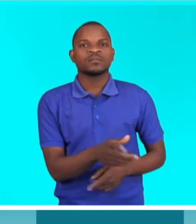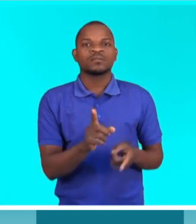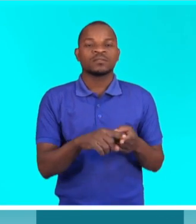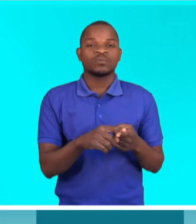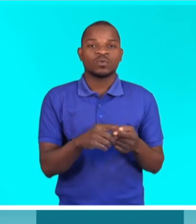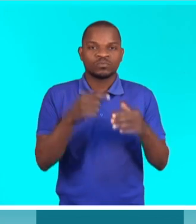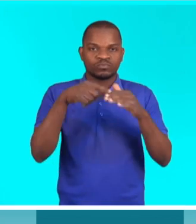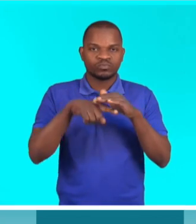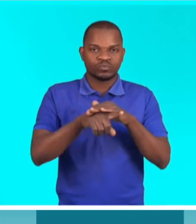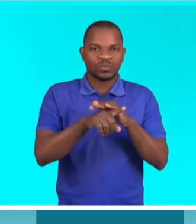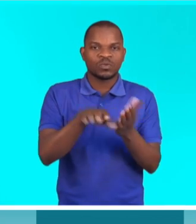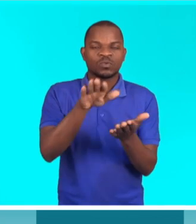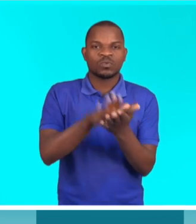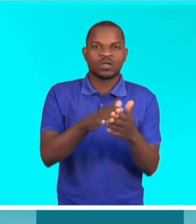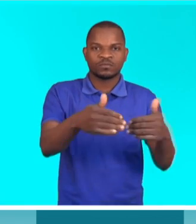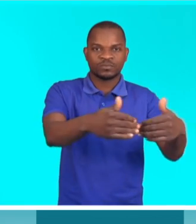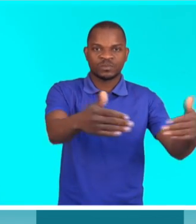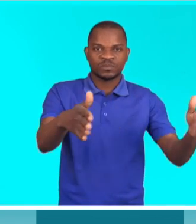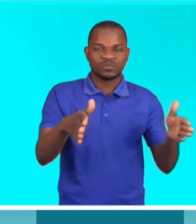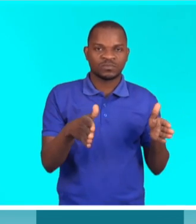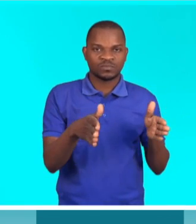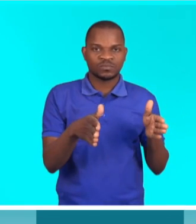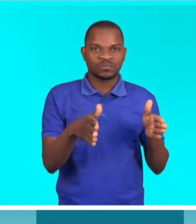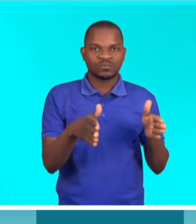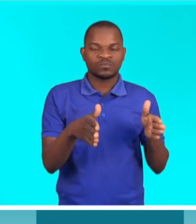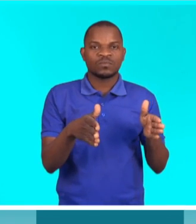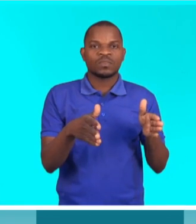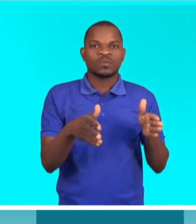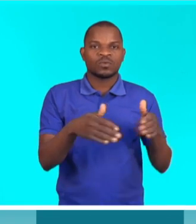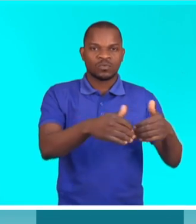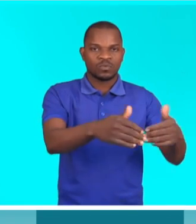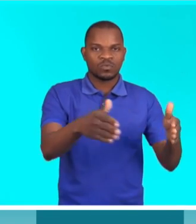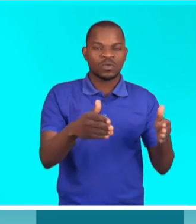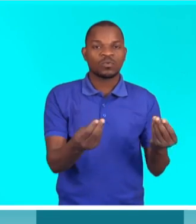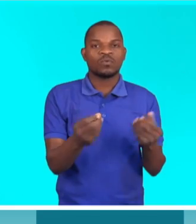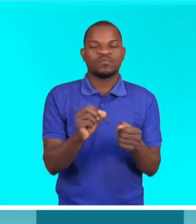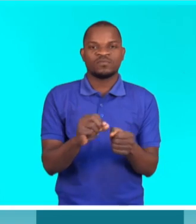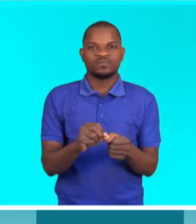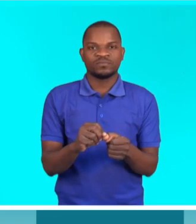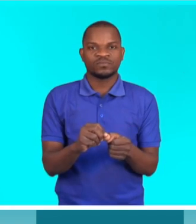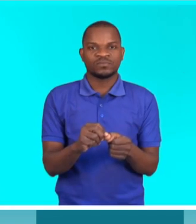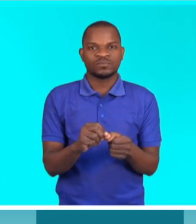Quando chega na enfermaria, dentro do quarto, como é que é?